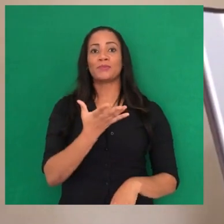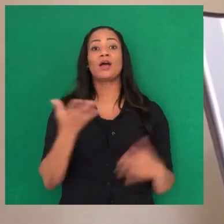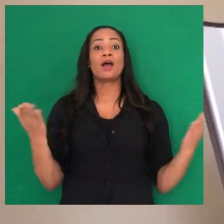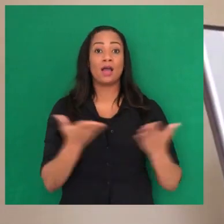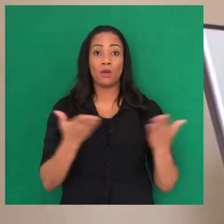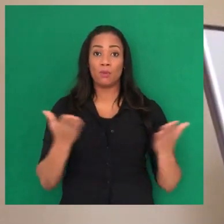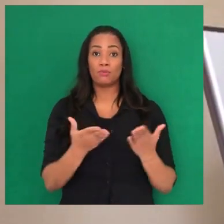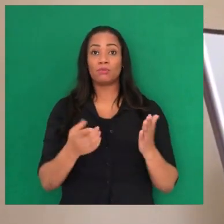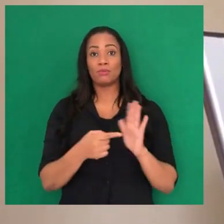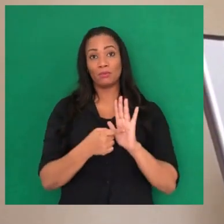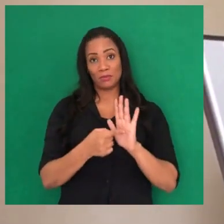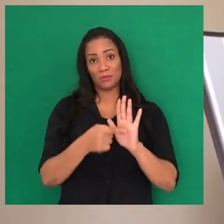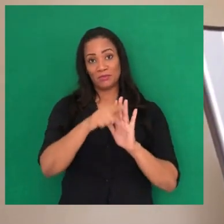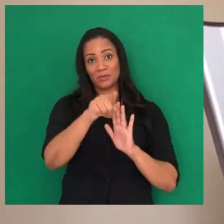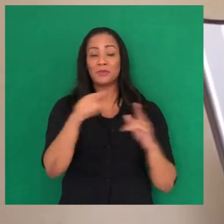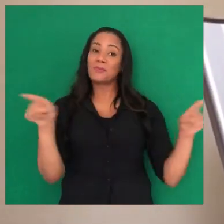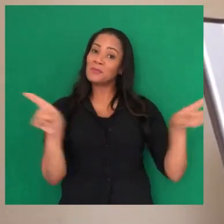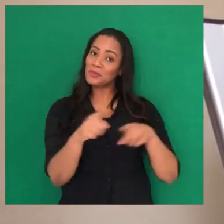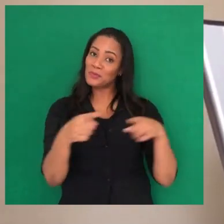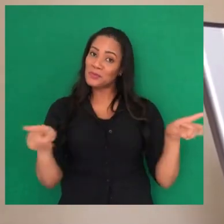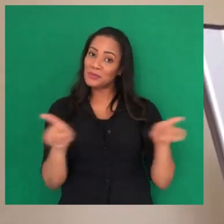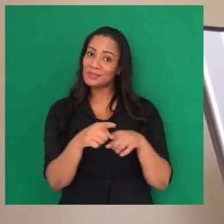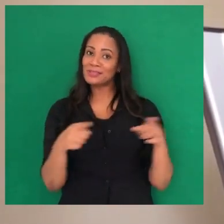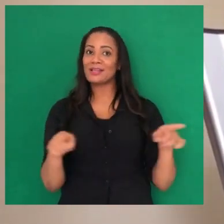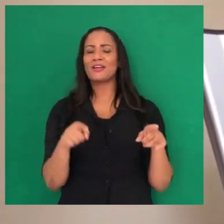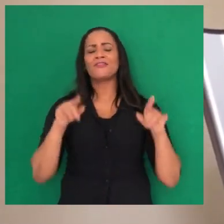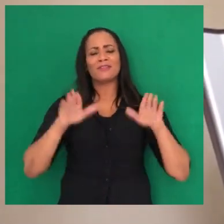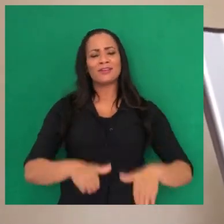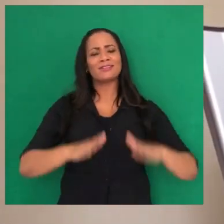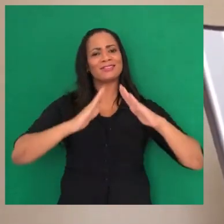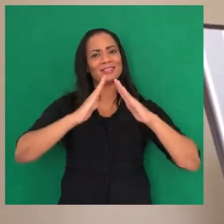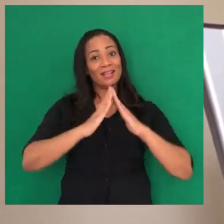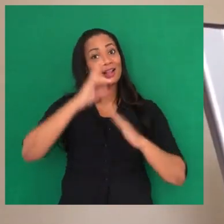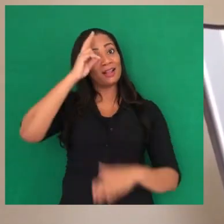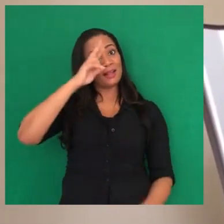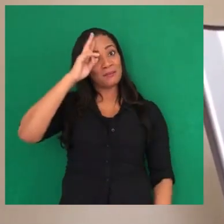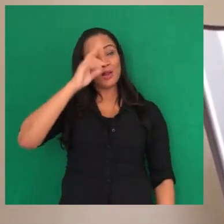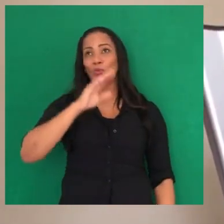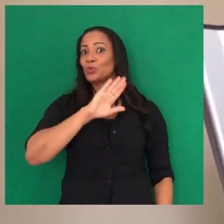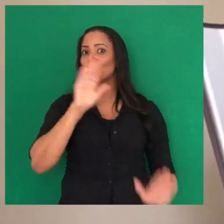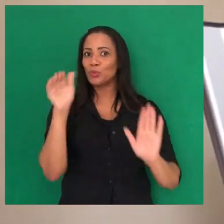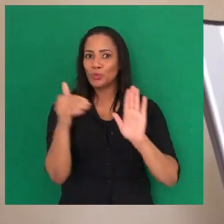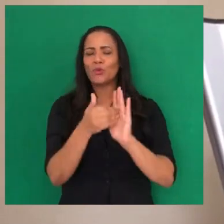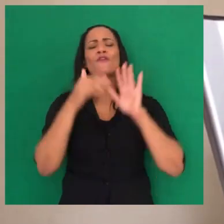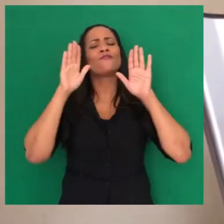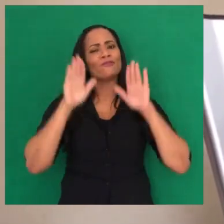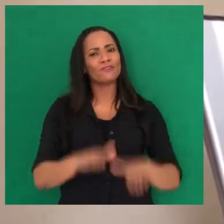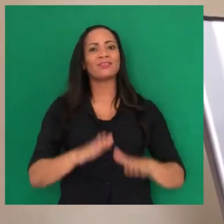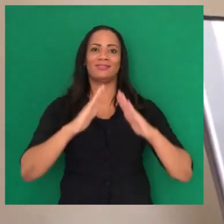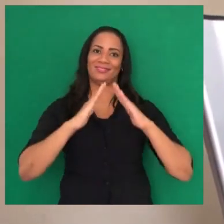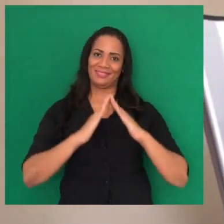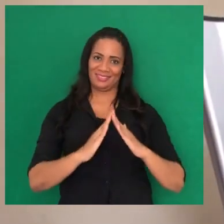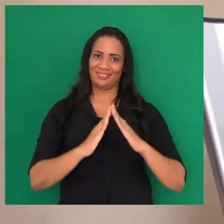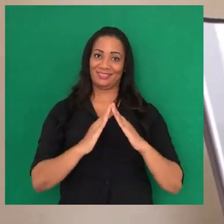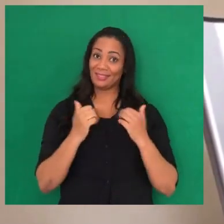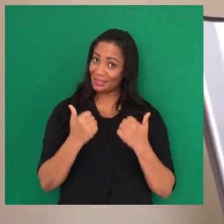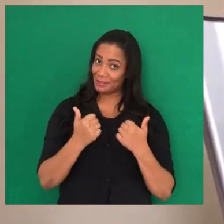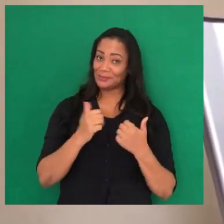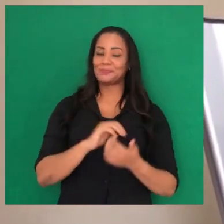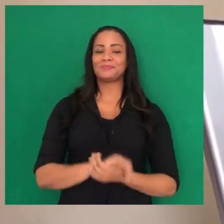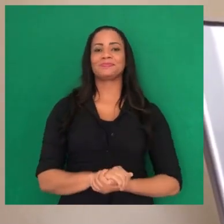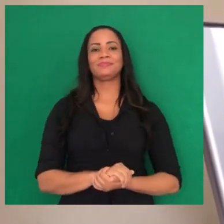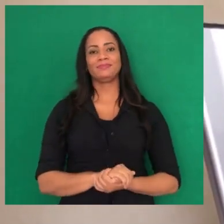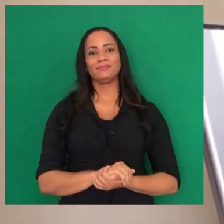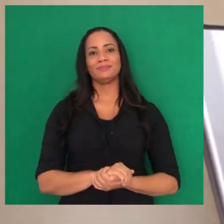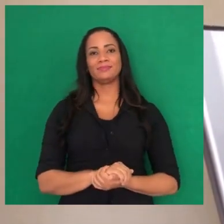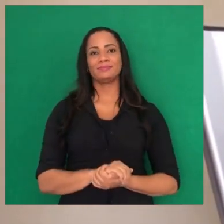bom. Então eu vou fazer aqui um trechinho, né? Ficando dentro de casa, lembrando todo mundo aí, o que puder, fica dentro de casa. Está bom?